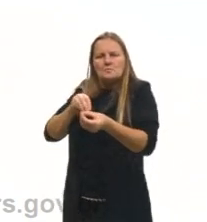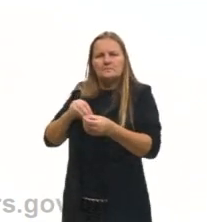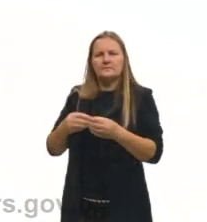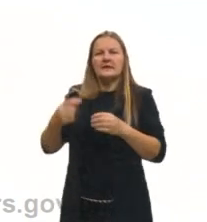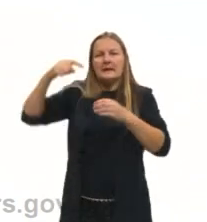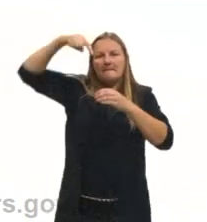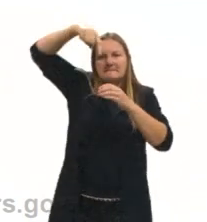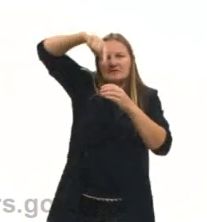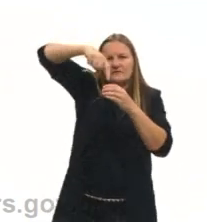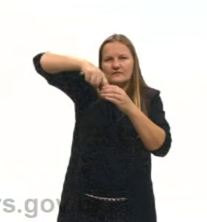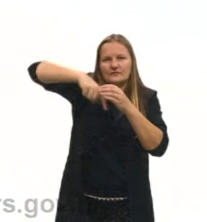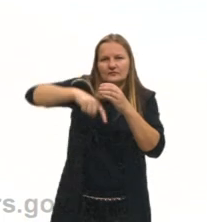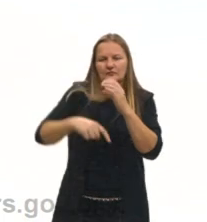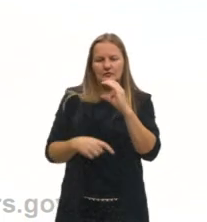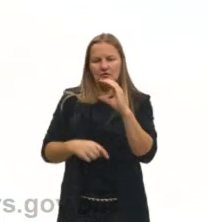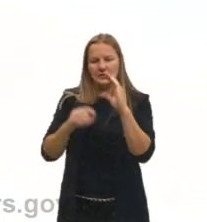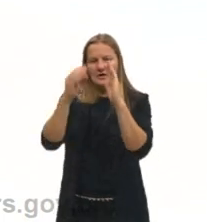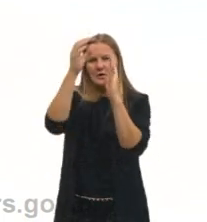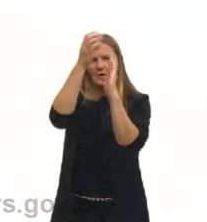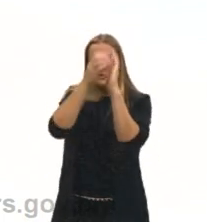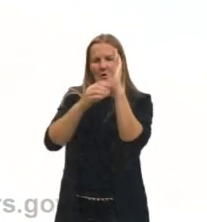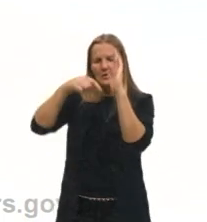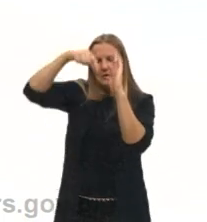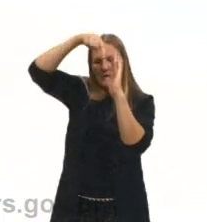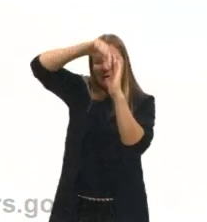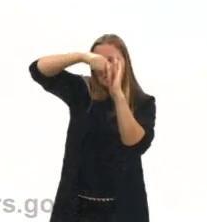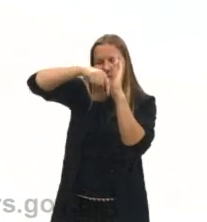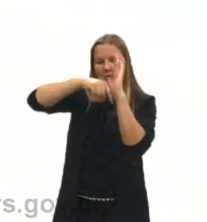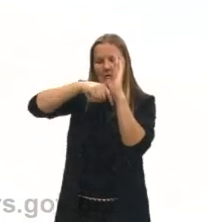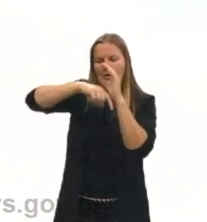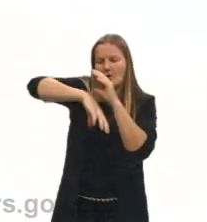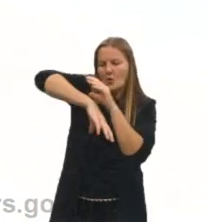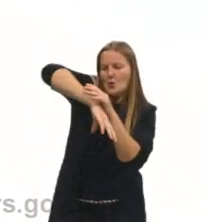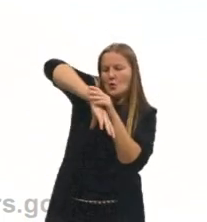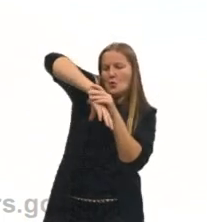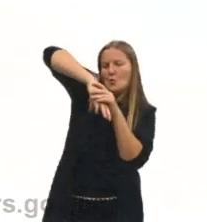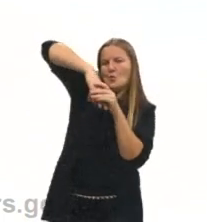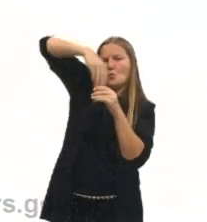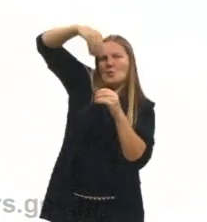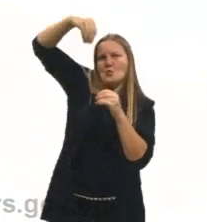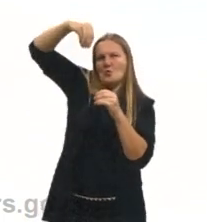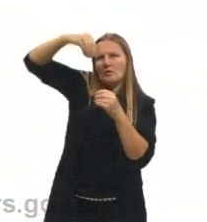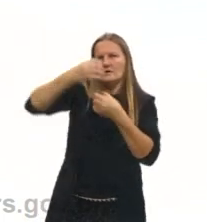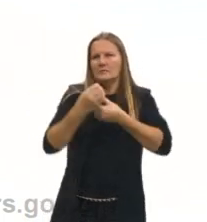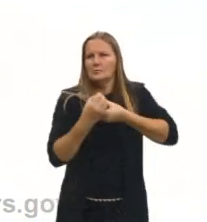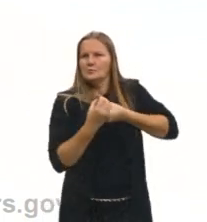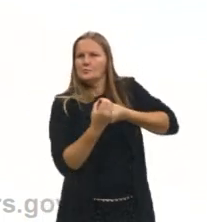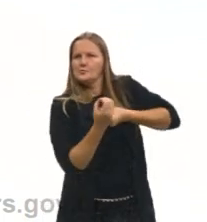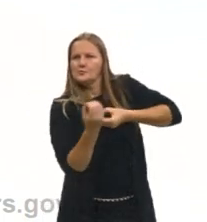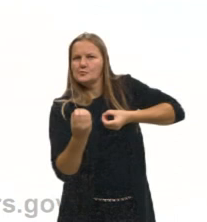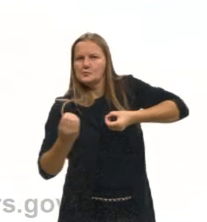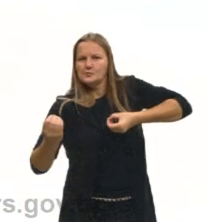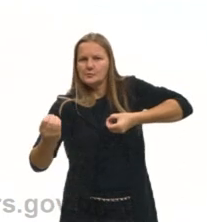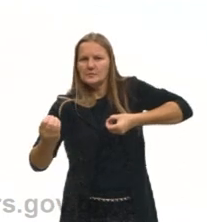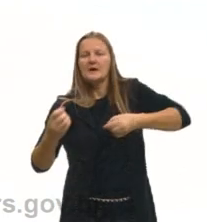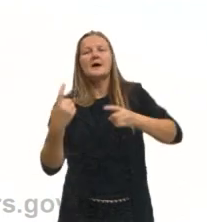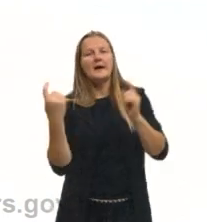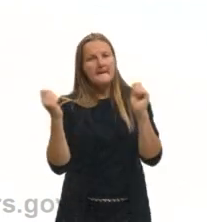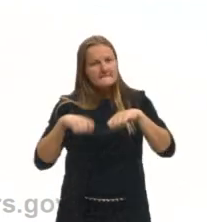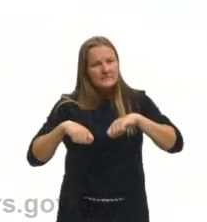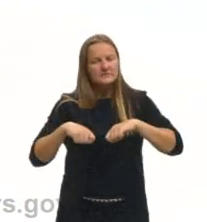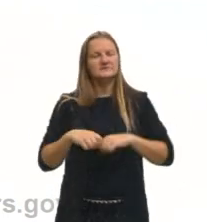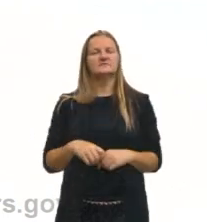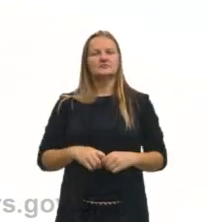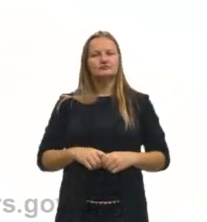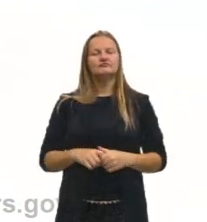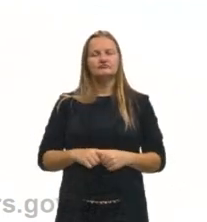ele acaba indo para outro recipiente, essa água, né? Transfere de um recipiente para o outro somente o líquido.